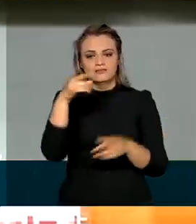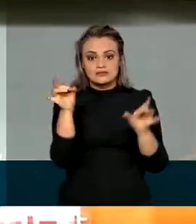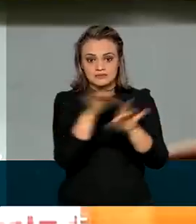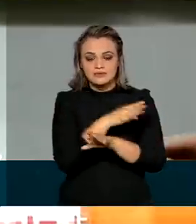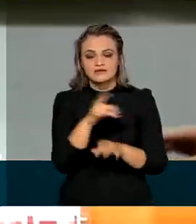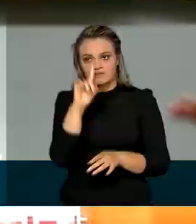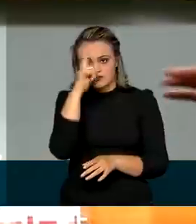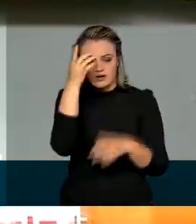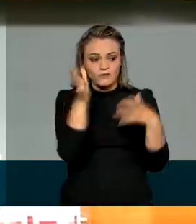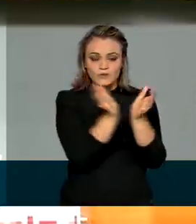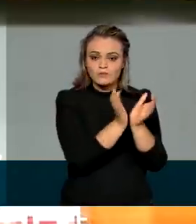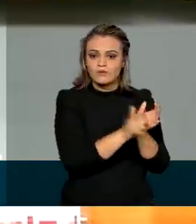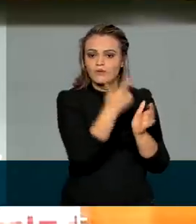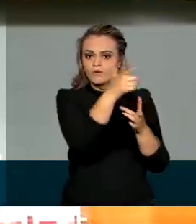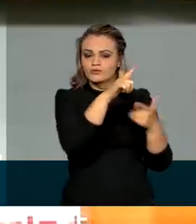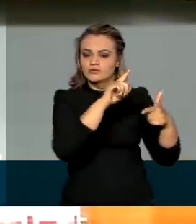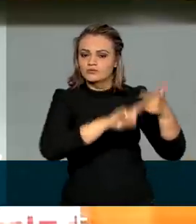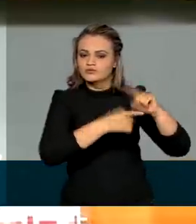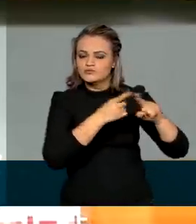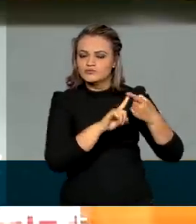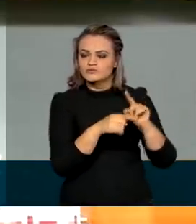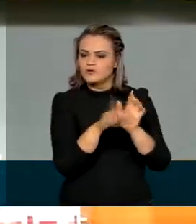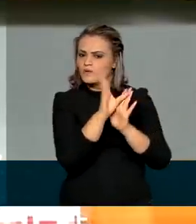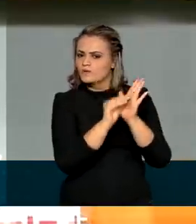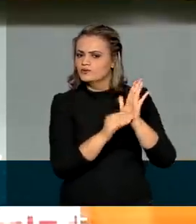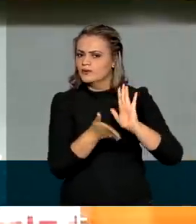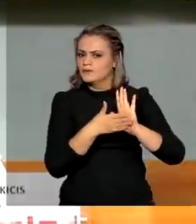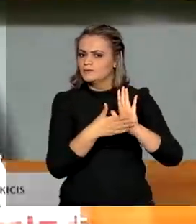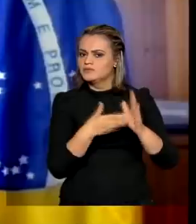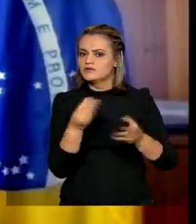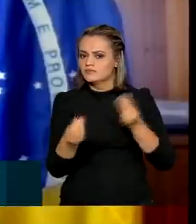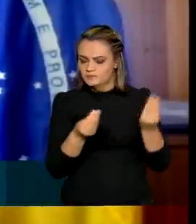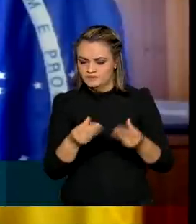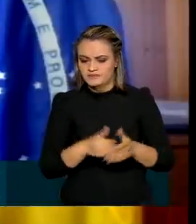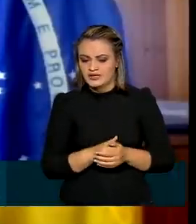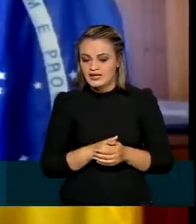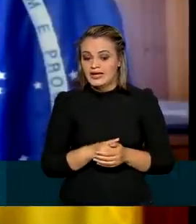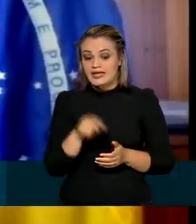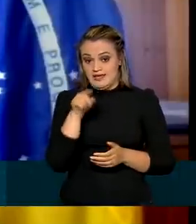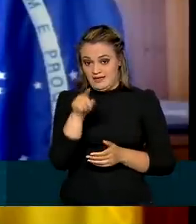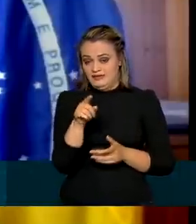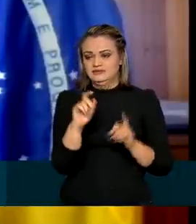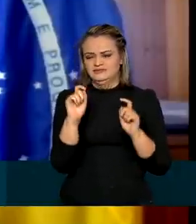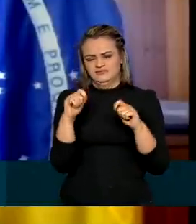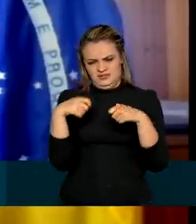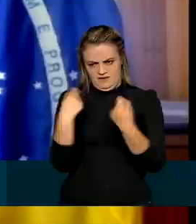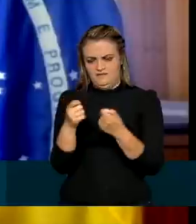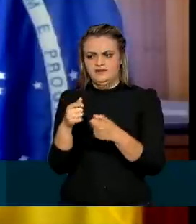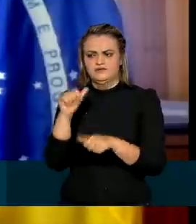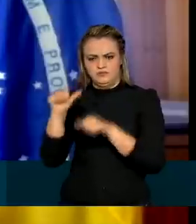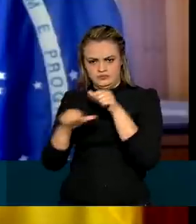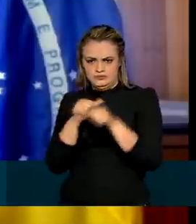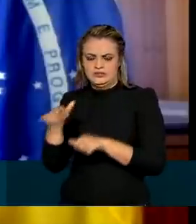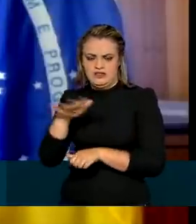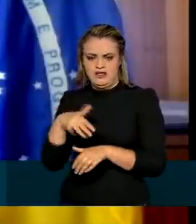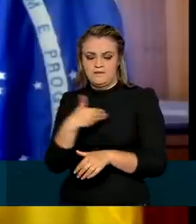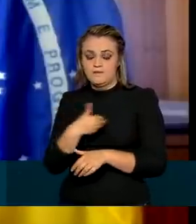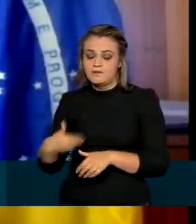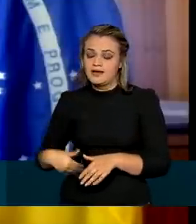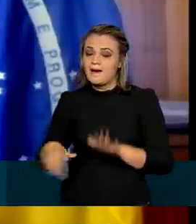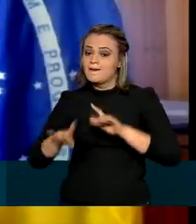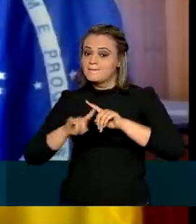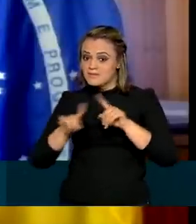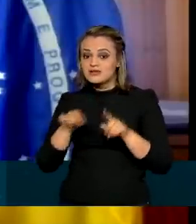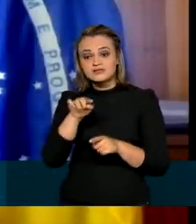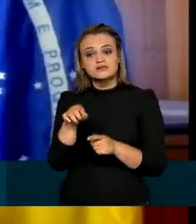comissão especial para discutir o conteúdo da proposta. Mesmo defendendo mudanças no setor público, Paulo Guedes